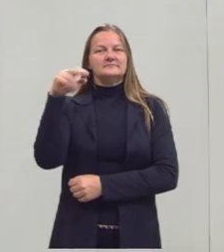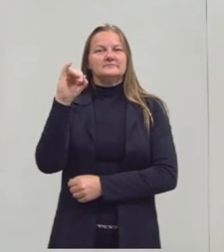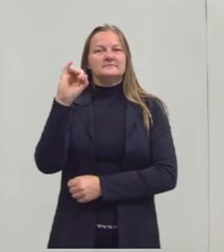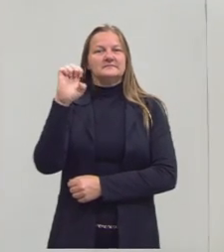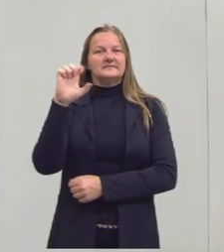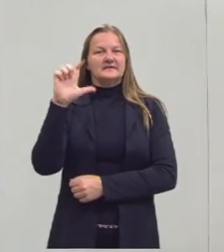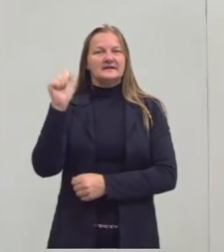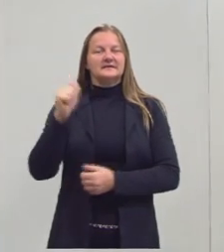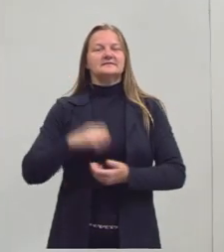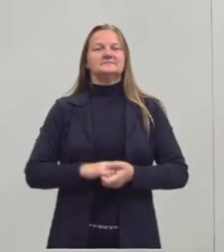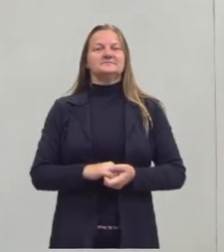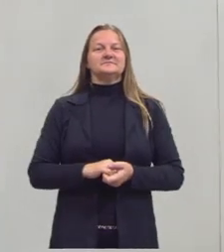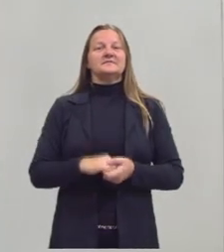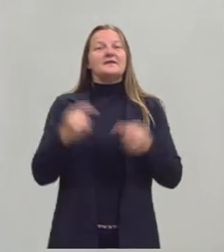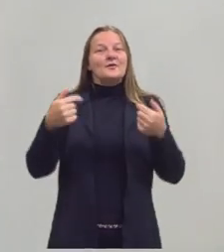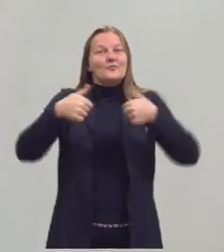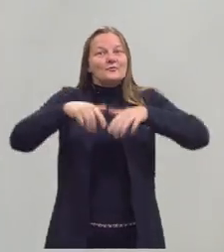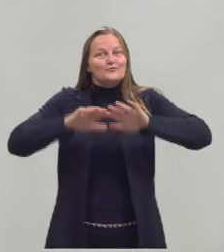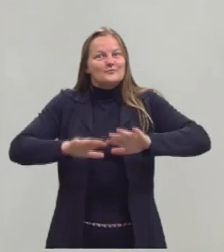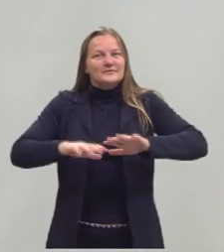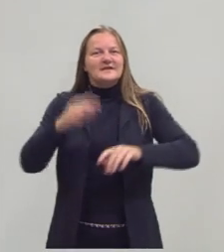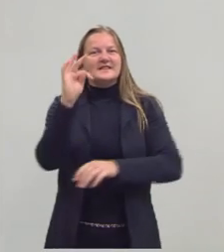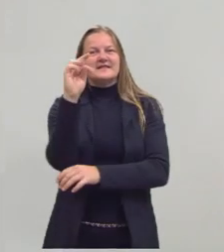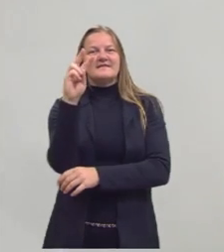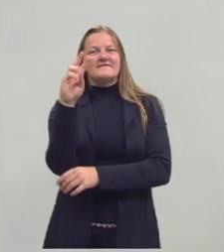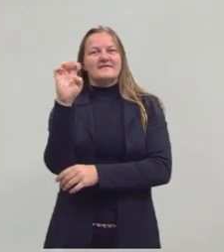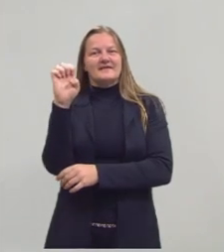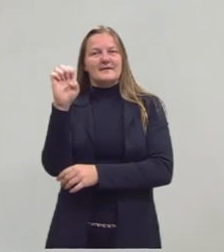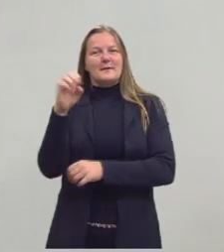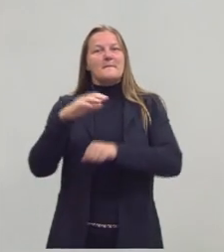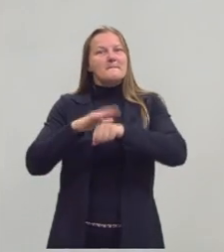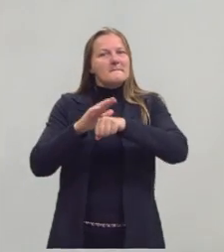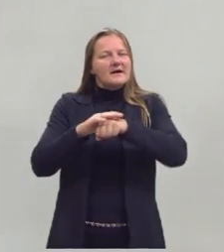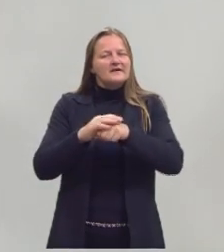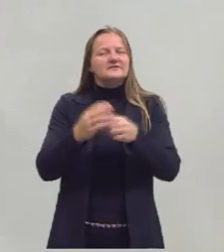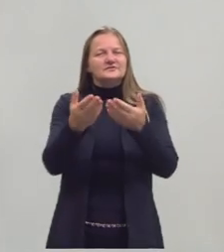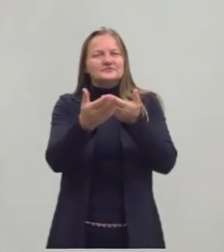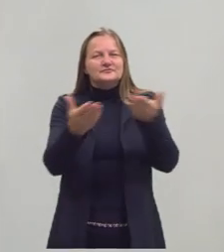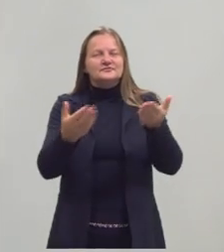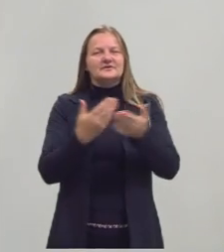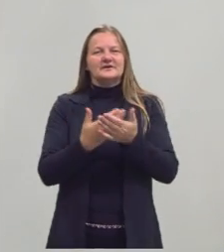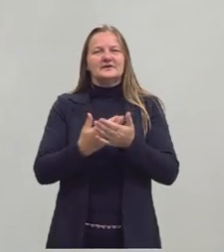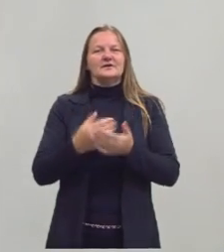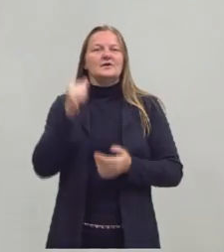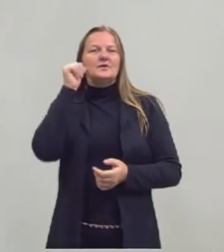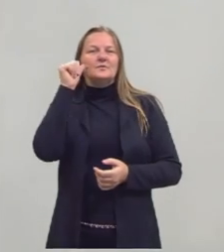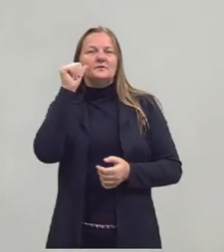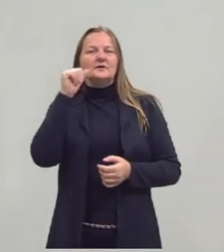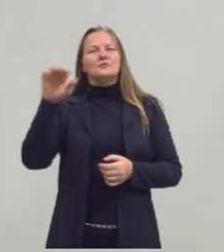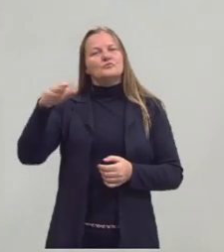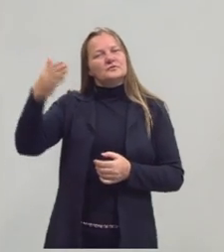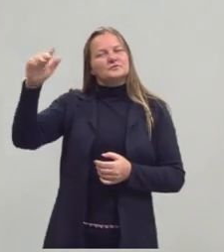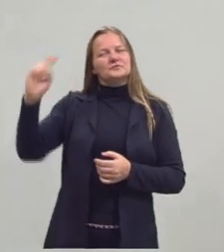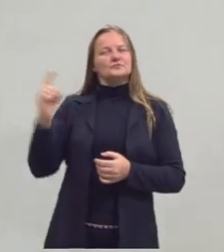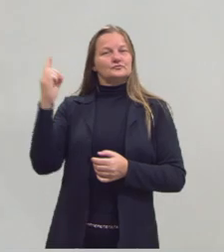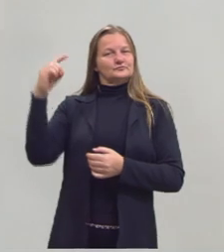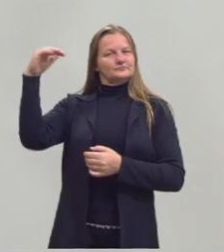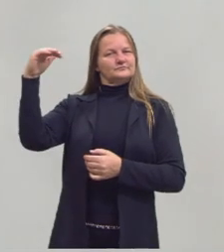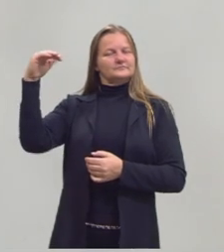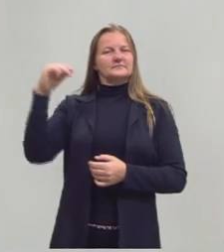Santos e estou aqui na TVE para gravar mais uma aula para vocês. Eu sou uma mulher de estatura mediana,